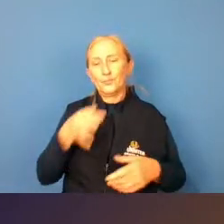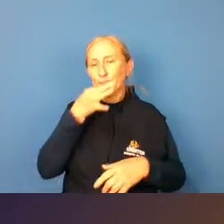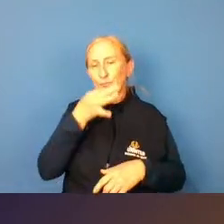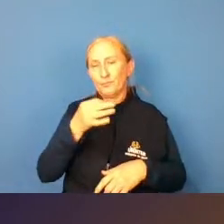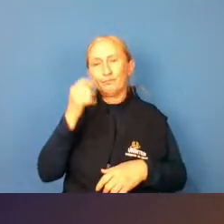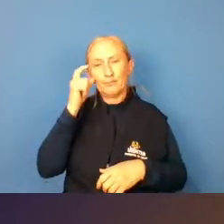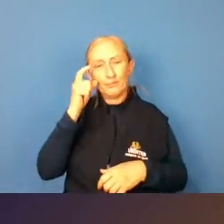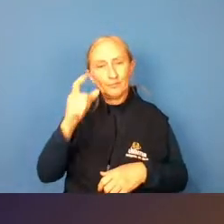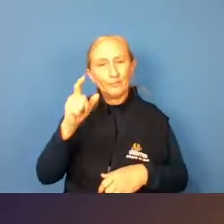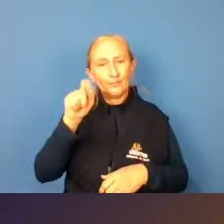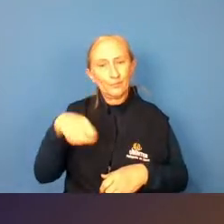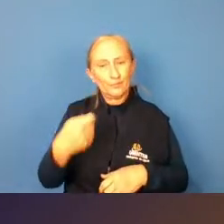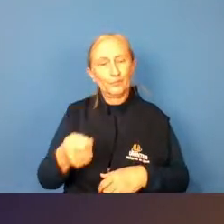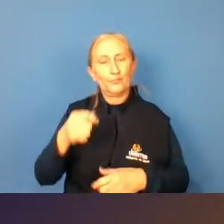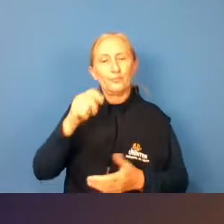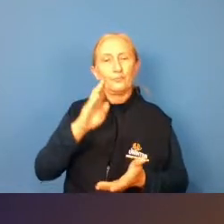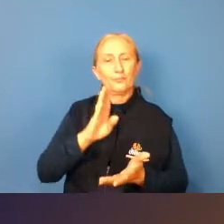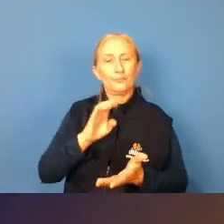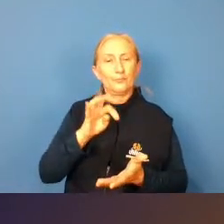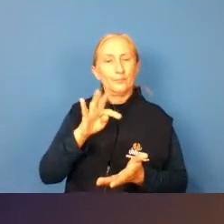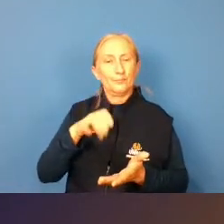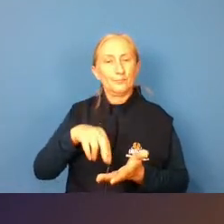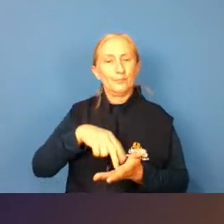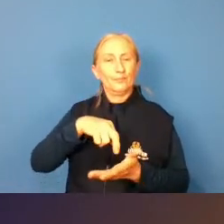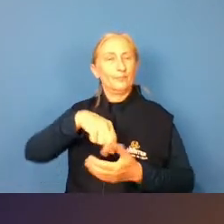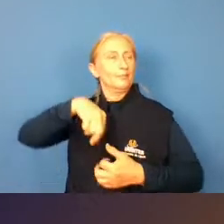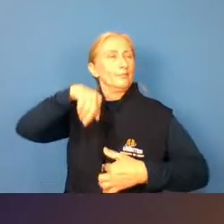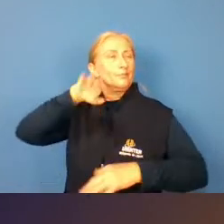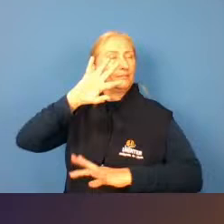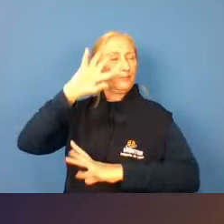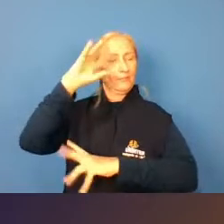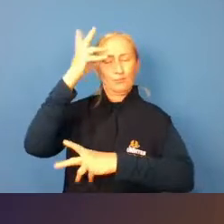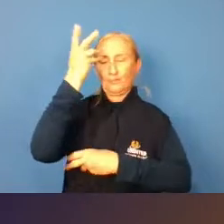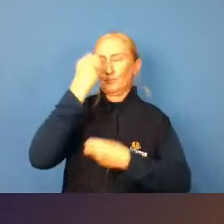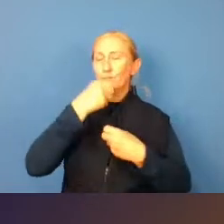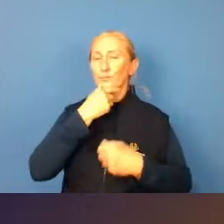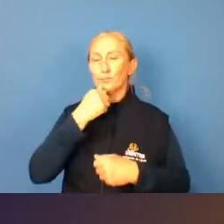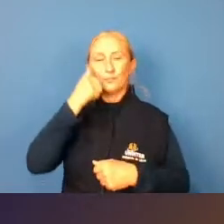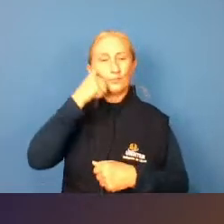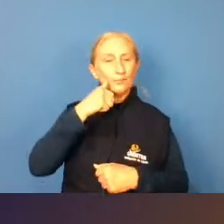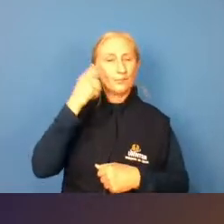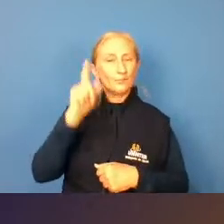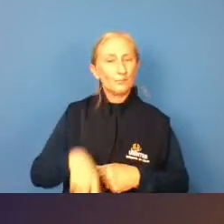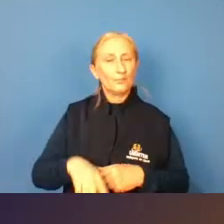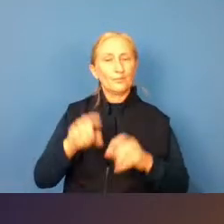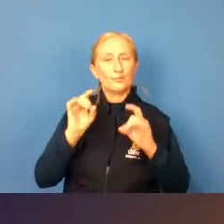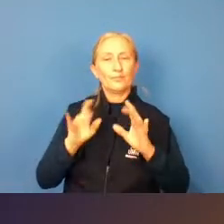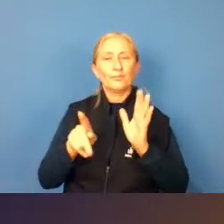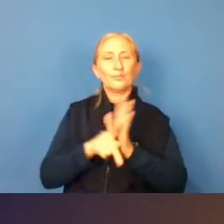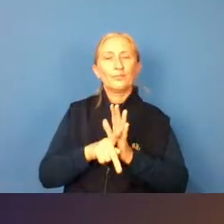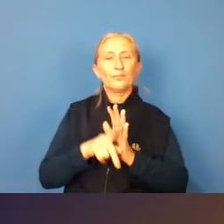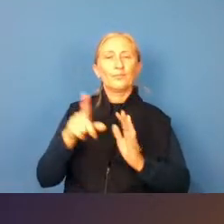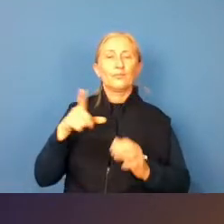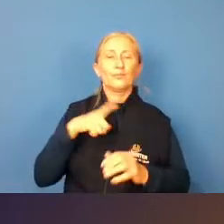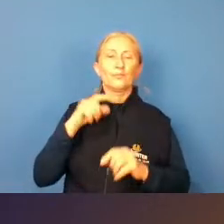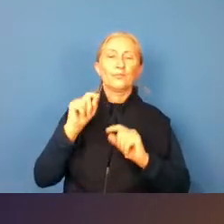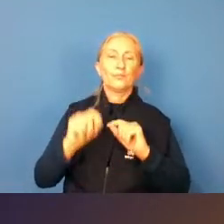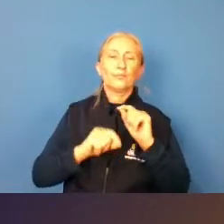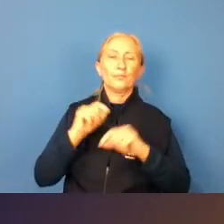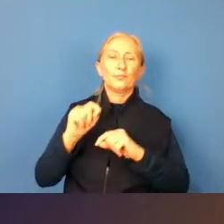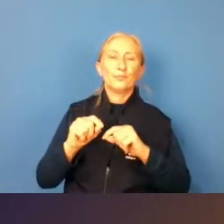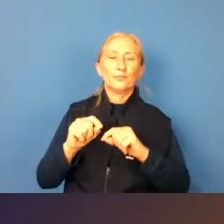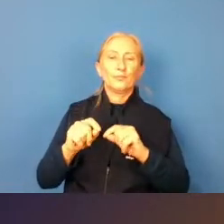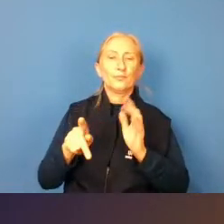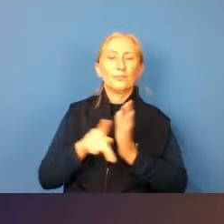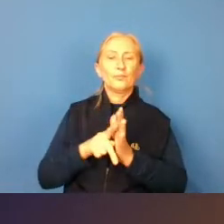muito interessante a respeito do balé que eu acho que todas as meninas ou todos os meninos que quisessem em especial as meninas tinham que passar também pelo pelo